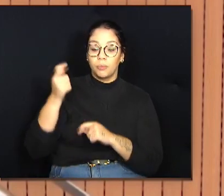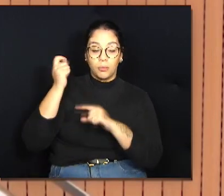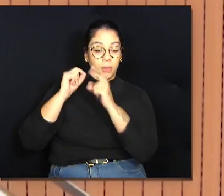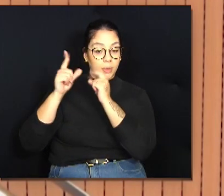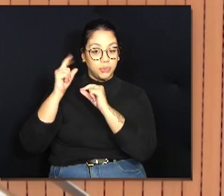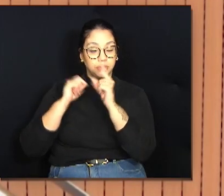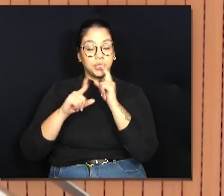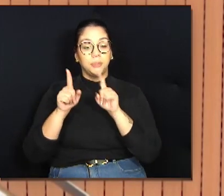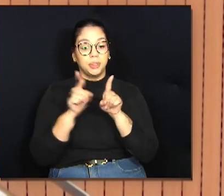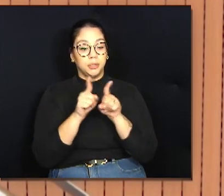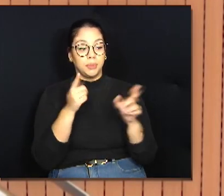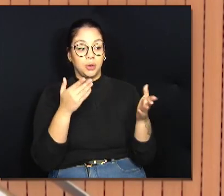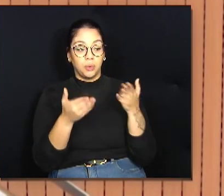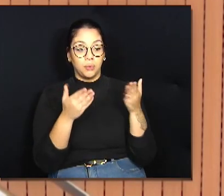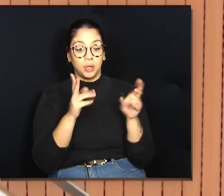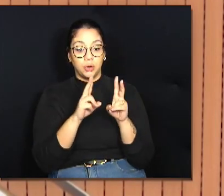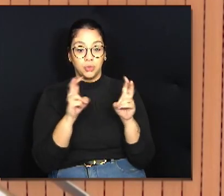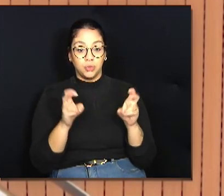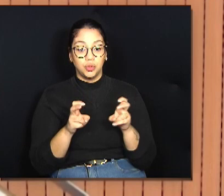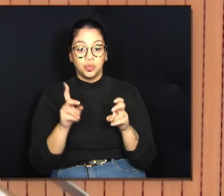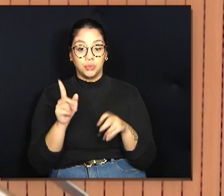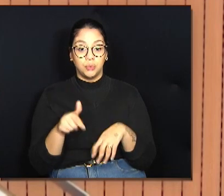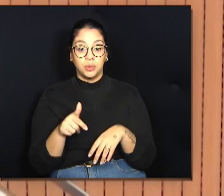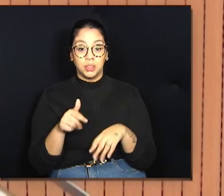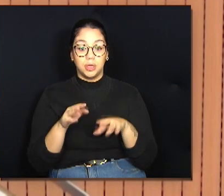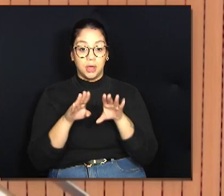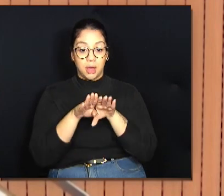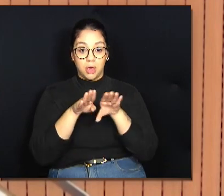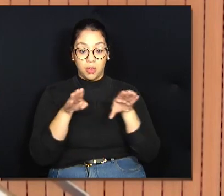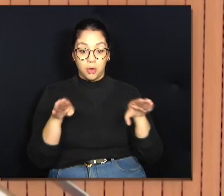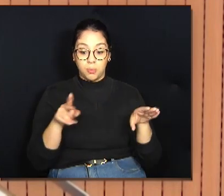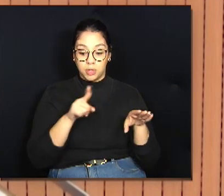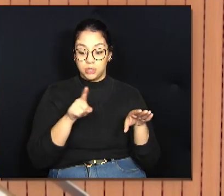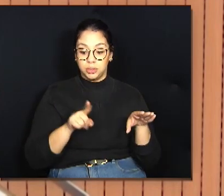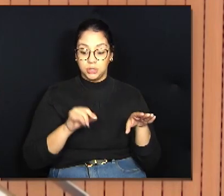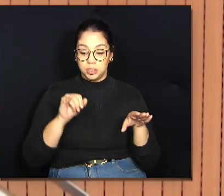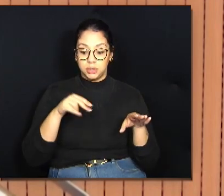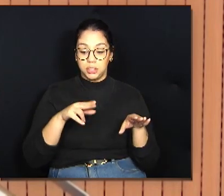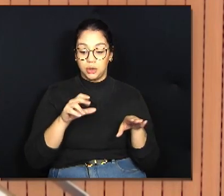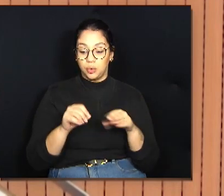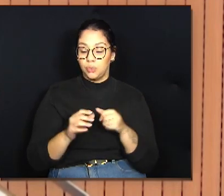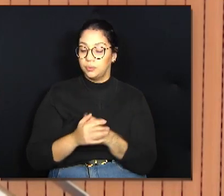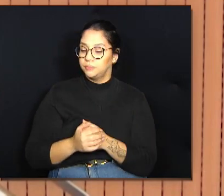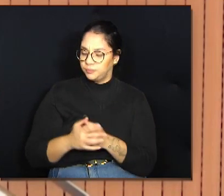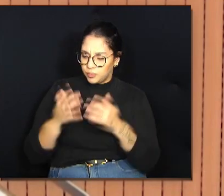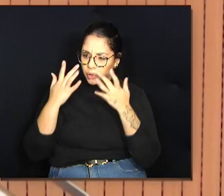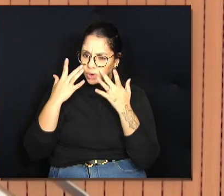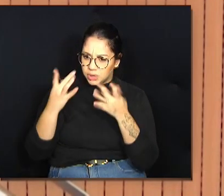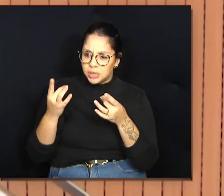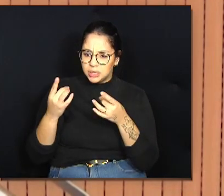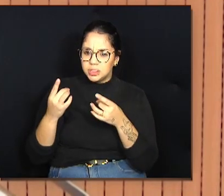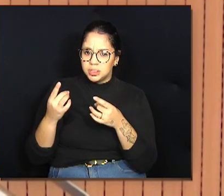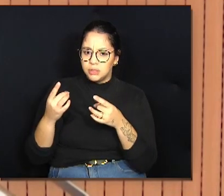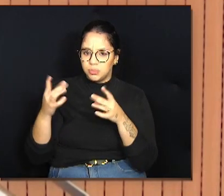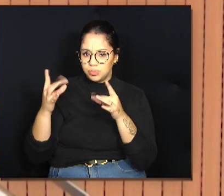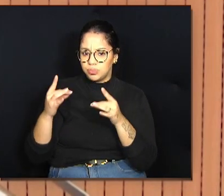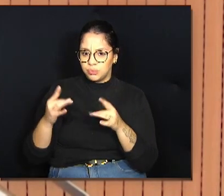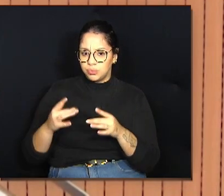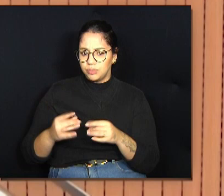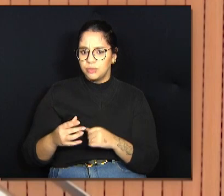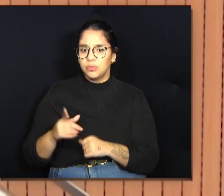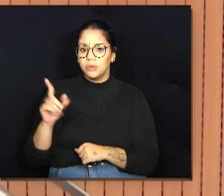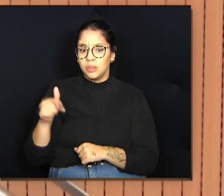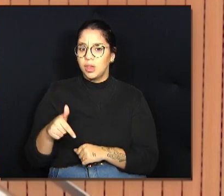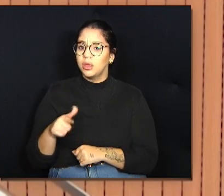comparação referente a coberturas de zinco. Mas na questão aqui da cobertura, eu chamo a atenção de vocês para essa observação. É